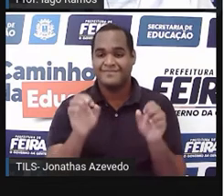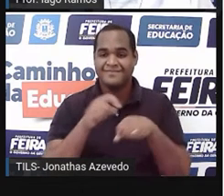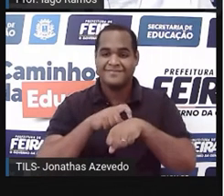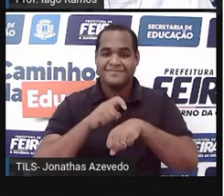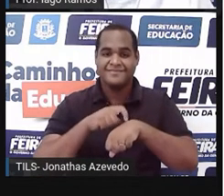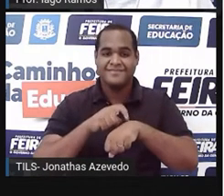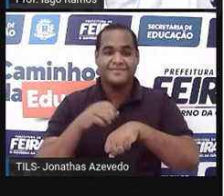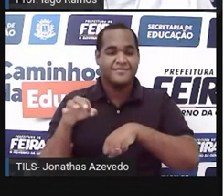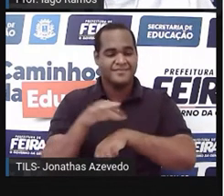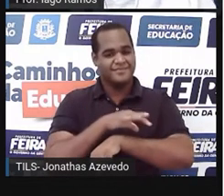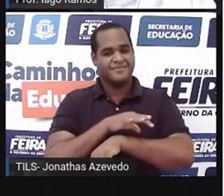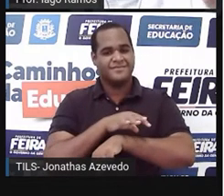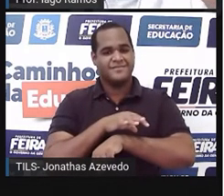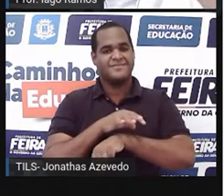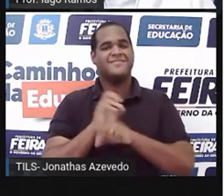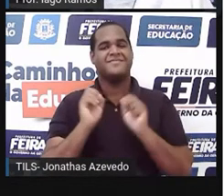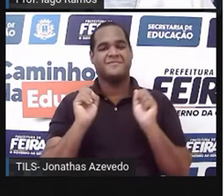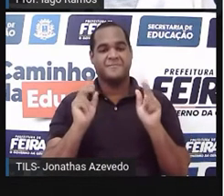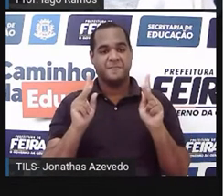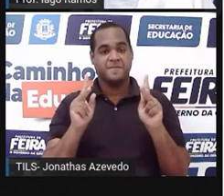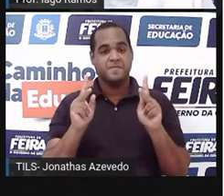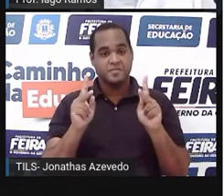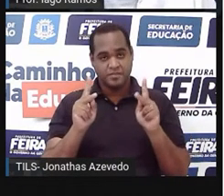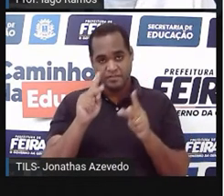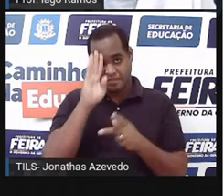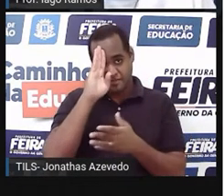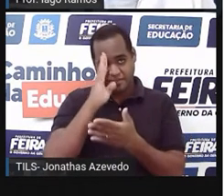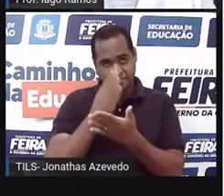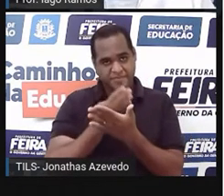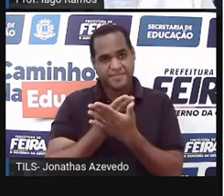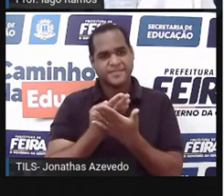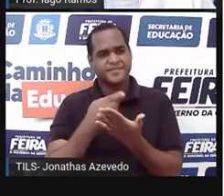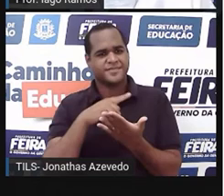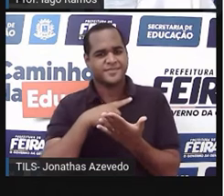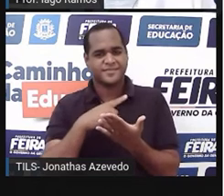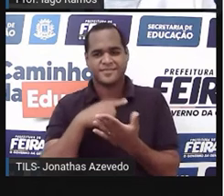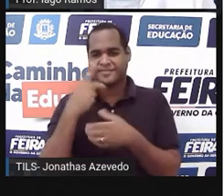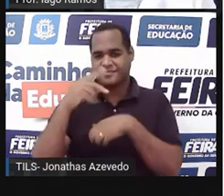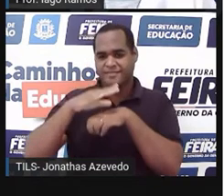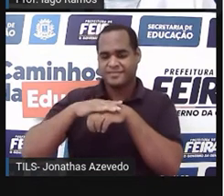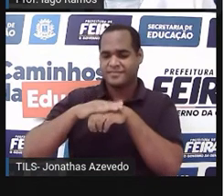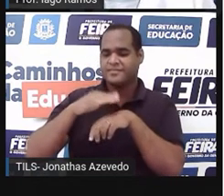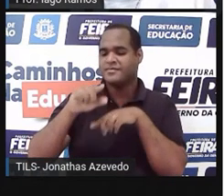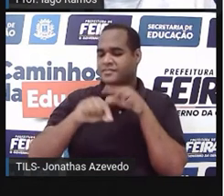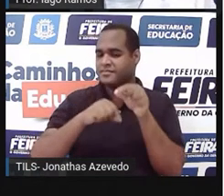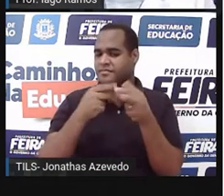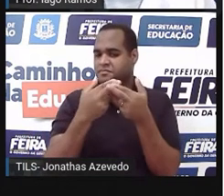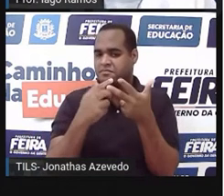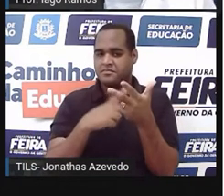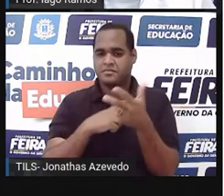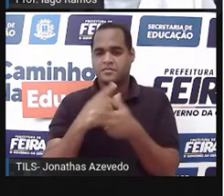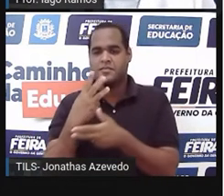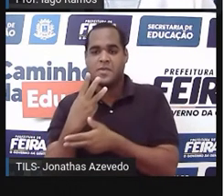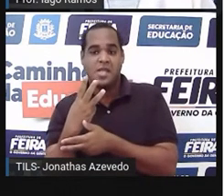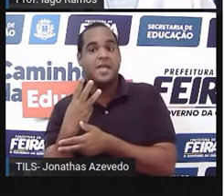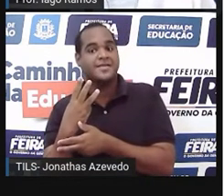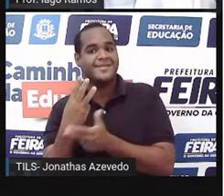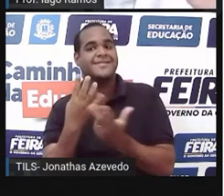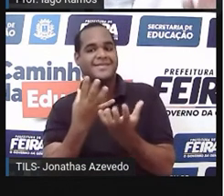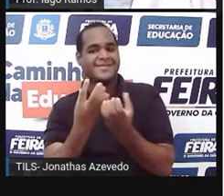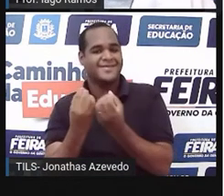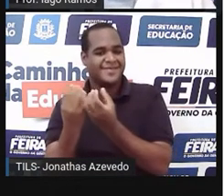prontinho, prontinho, tá bom? Bom, eu acredito que a sua escolha deve ter ficado ali entre o três, a maioria,